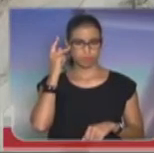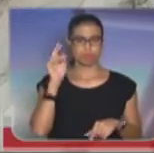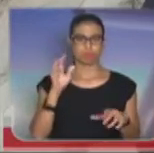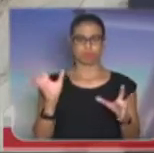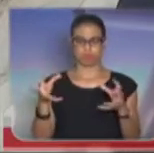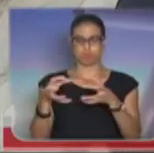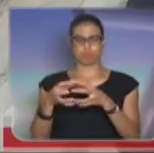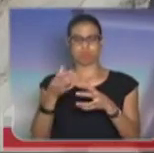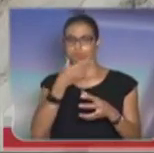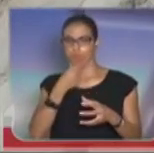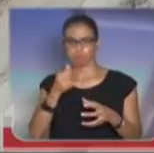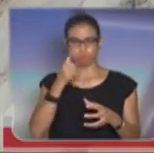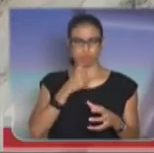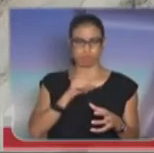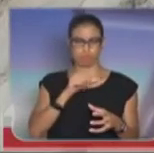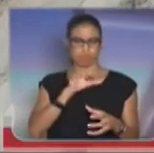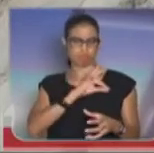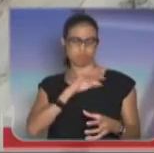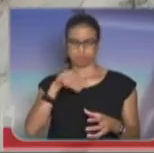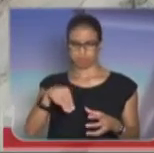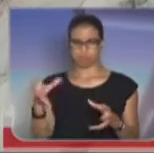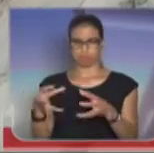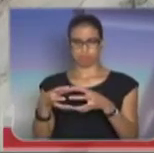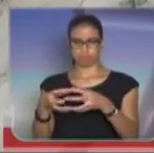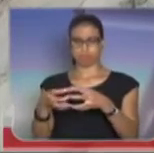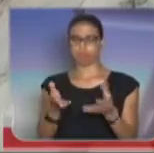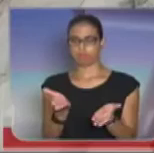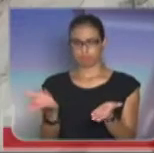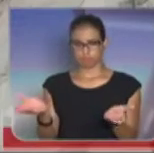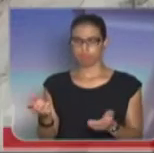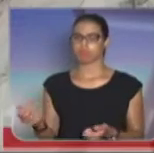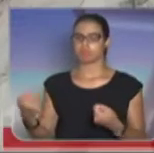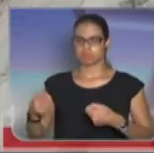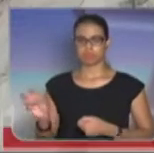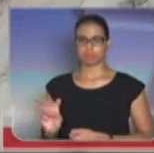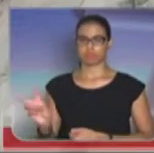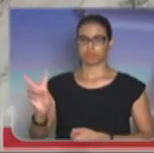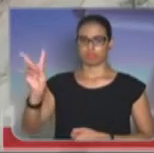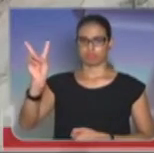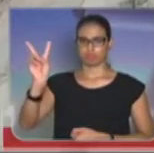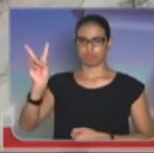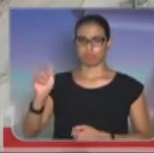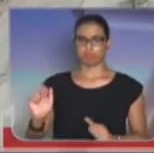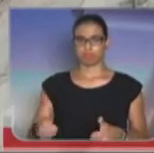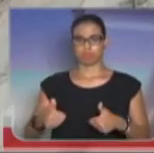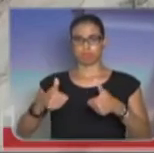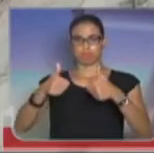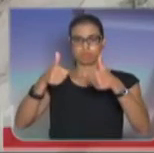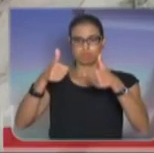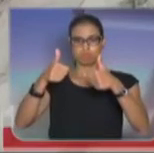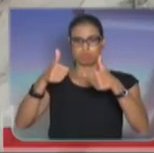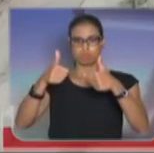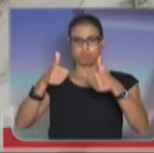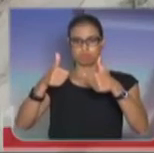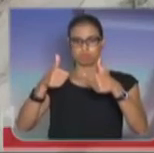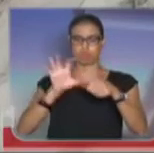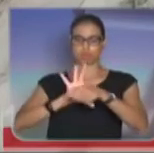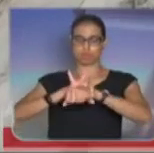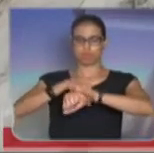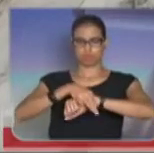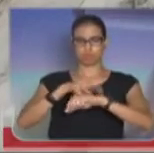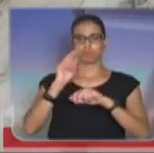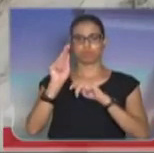homens e mulheres da Polícia Militar, que merecem ser valorizados, melhorando assim automaticamente a segurança